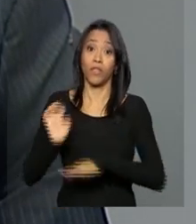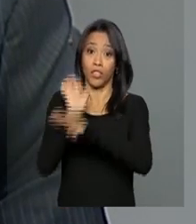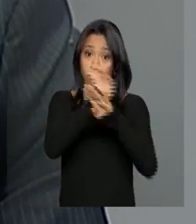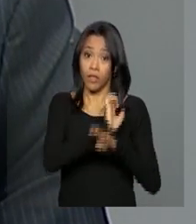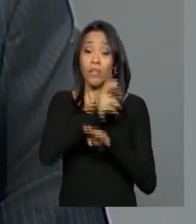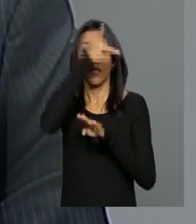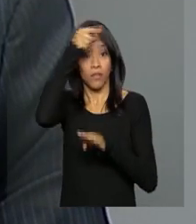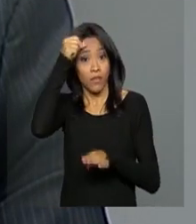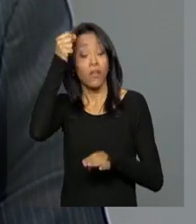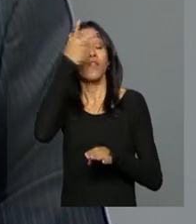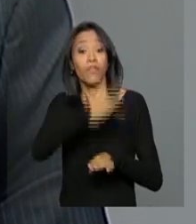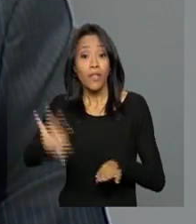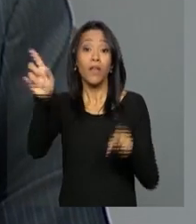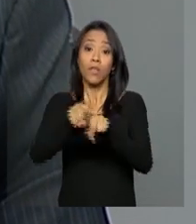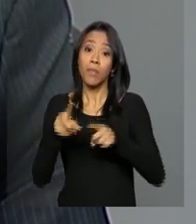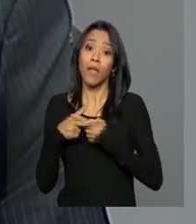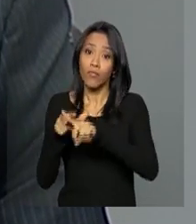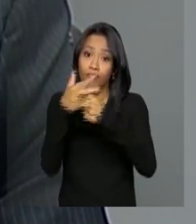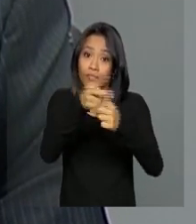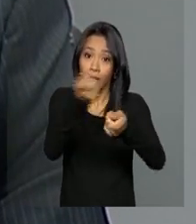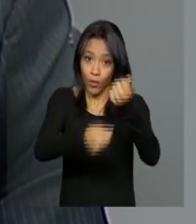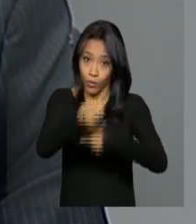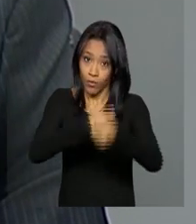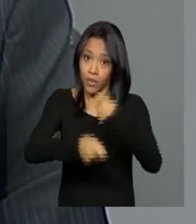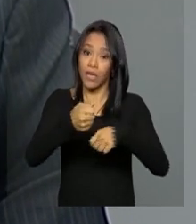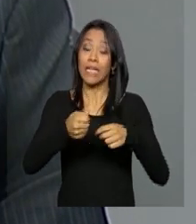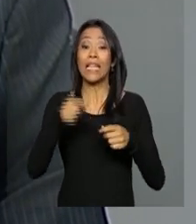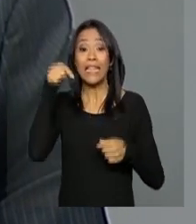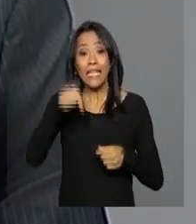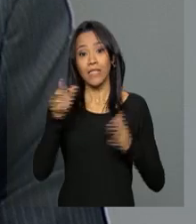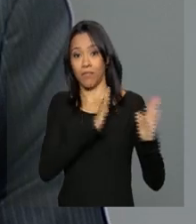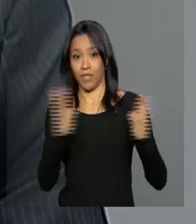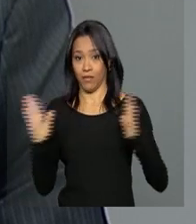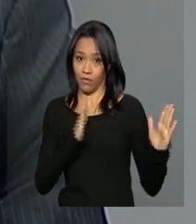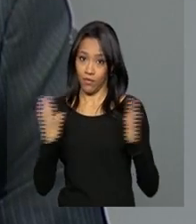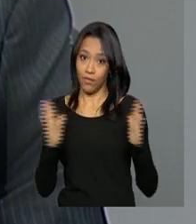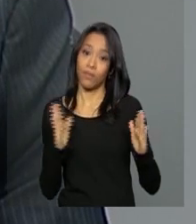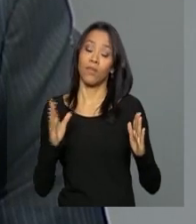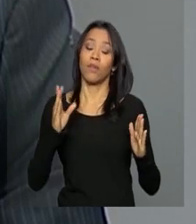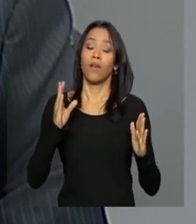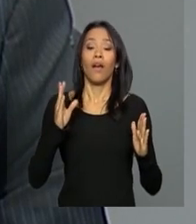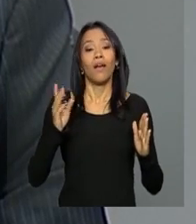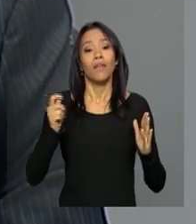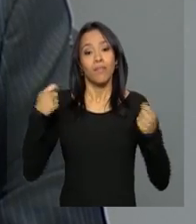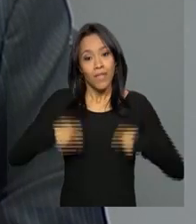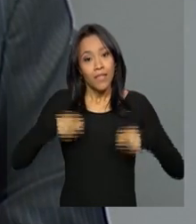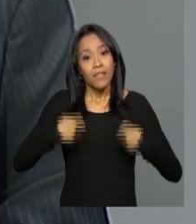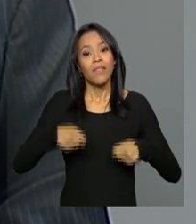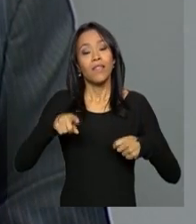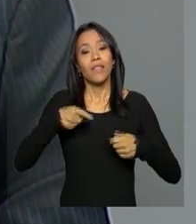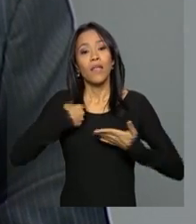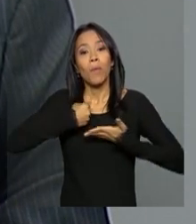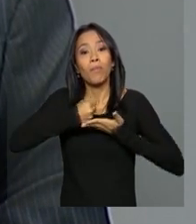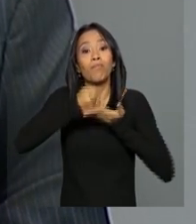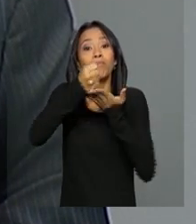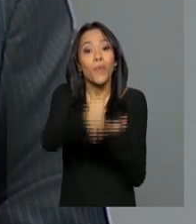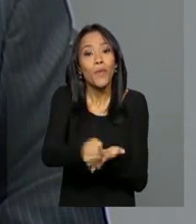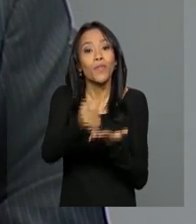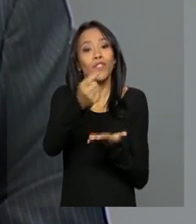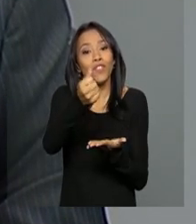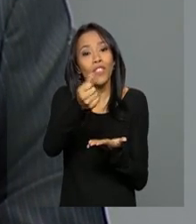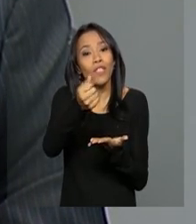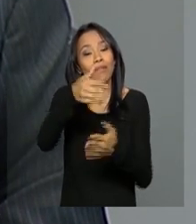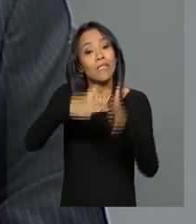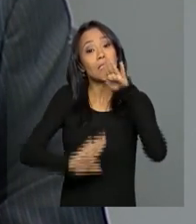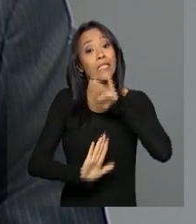governo federal também estão fazendo ajustes. E nesse período é adequado que você dê um auxílio financeiro temporário em